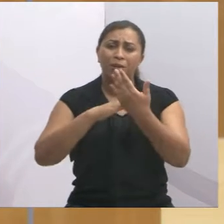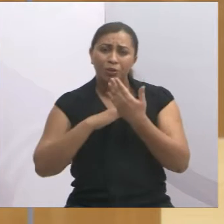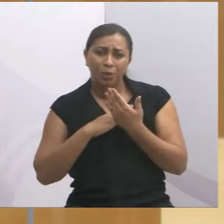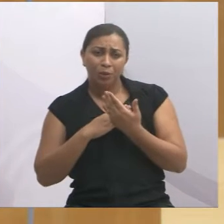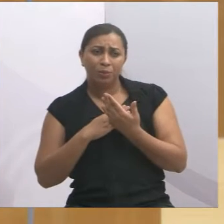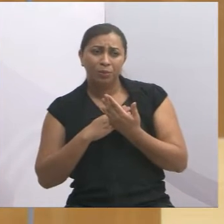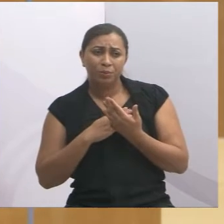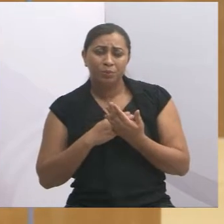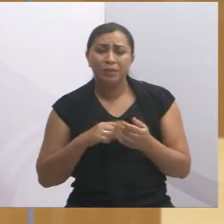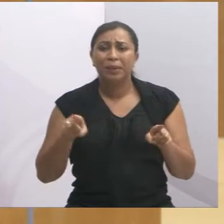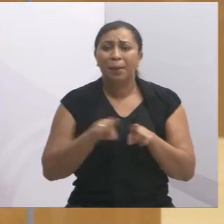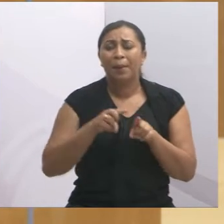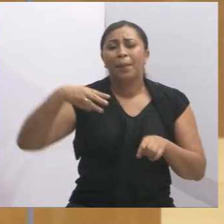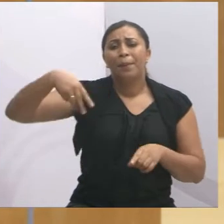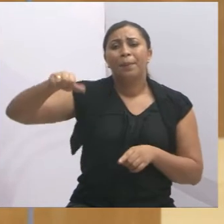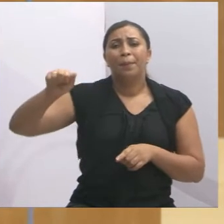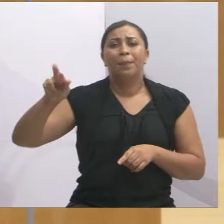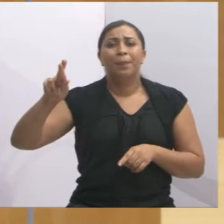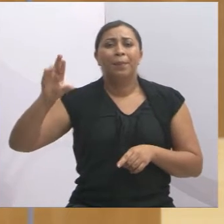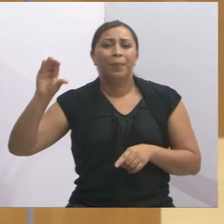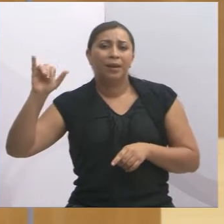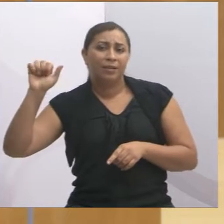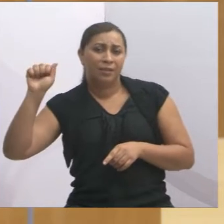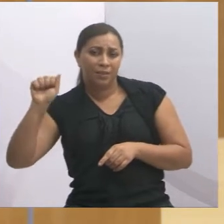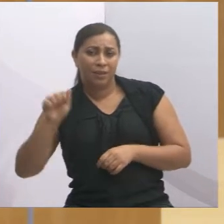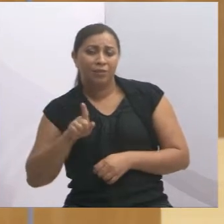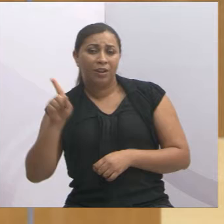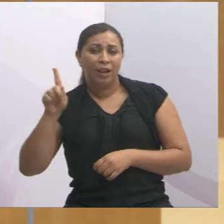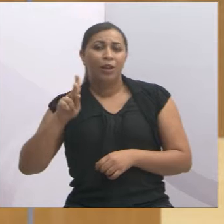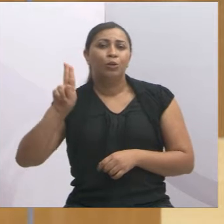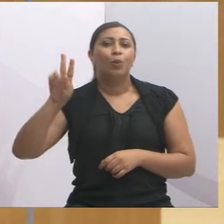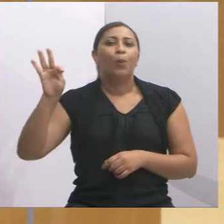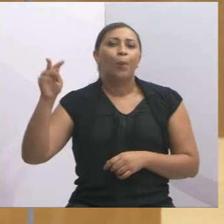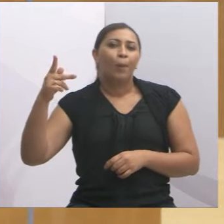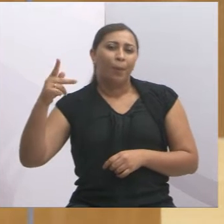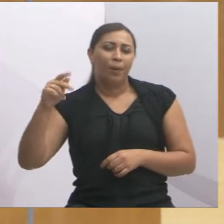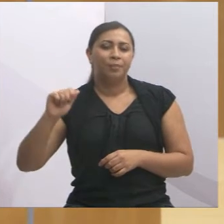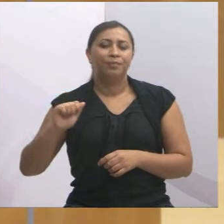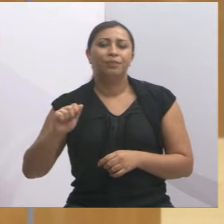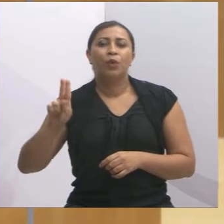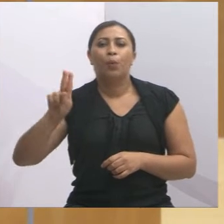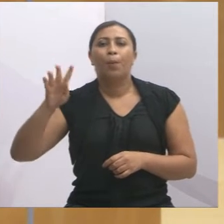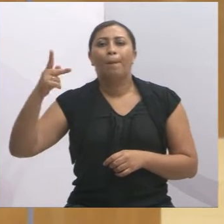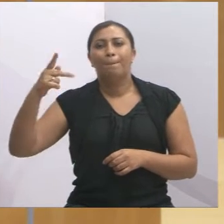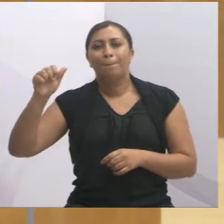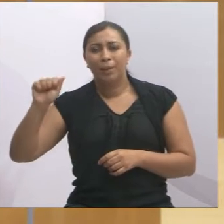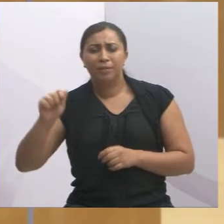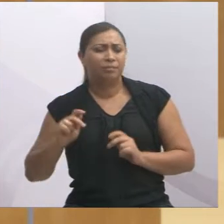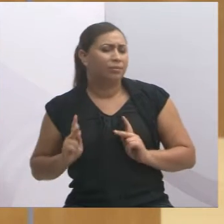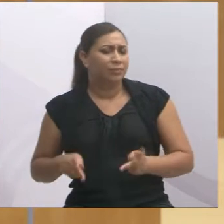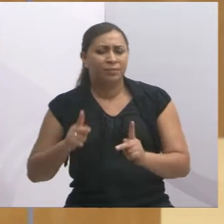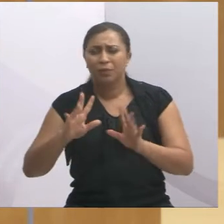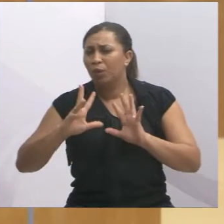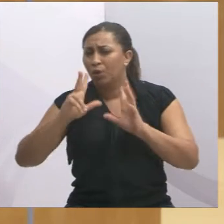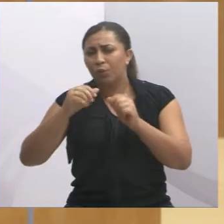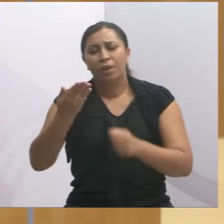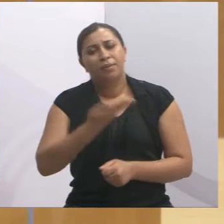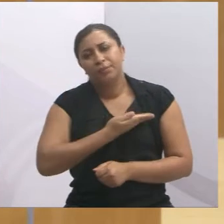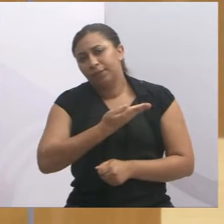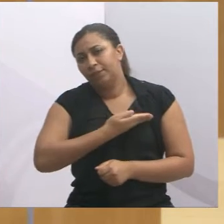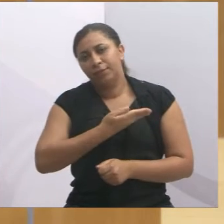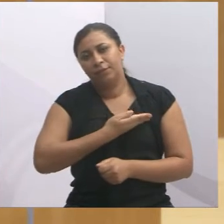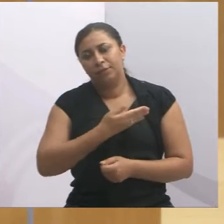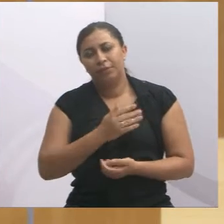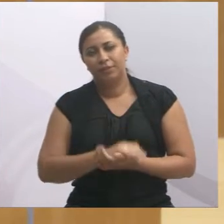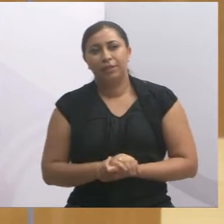Márcia, né doutora, passei com ela lá no postinho, eu falo que, então tudo é amizade gente, amizade, e